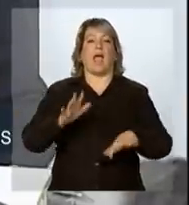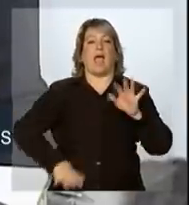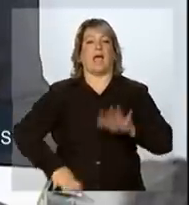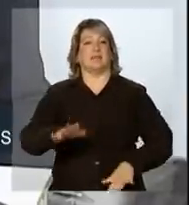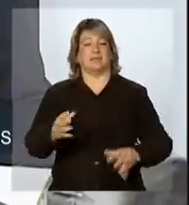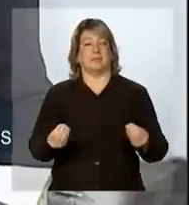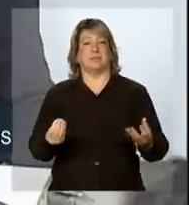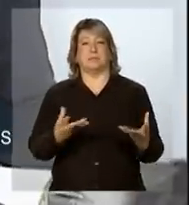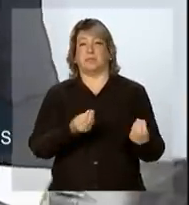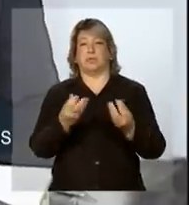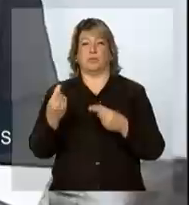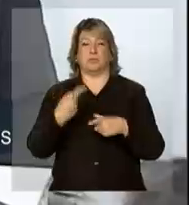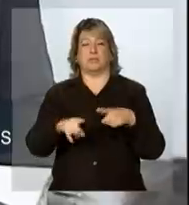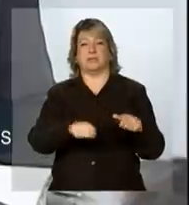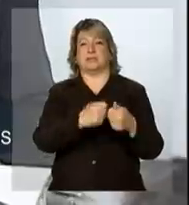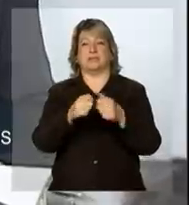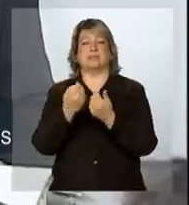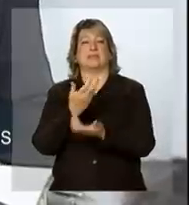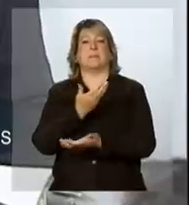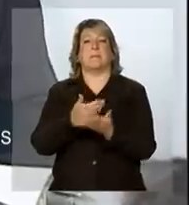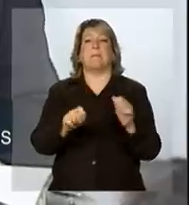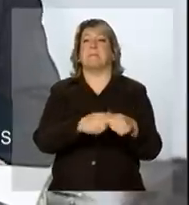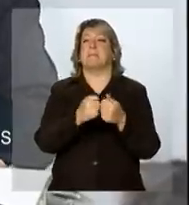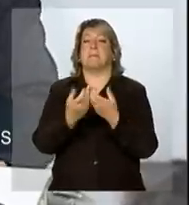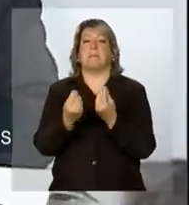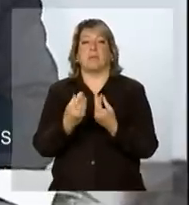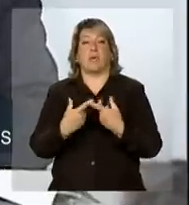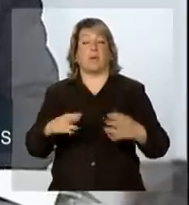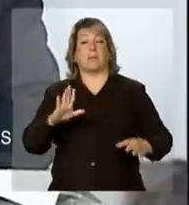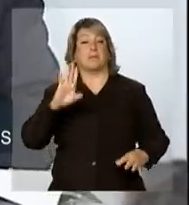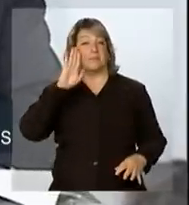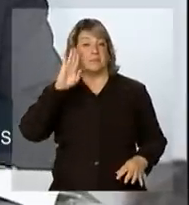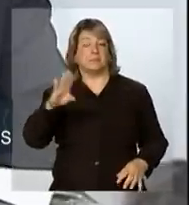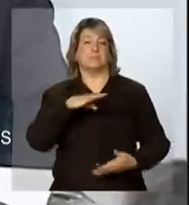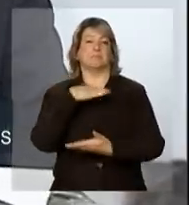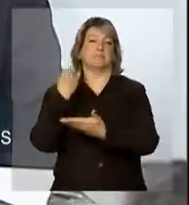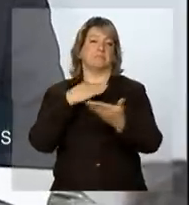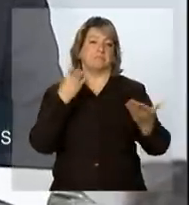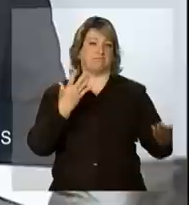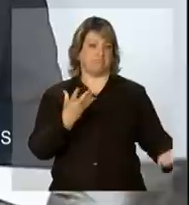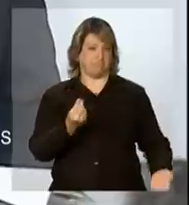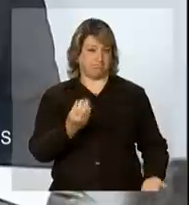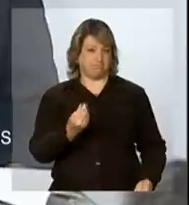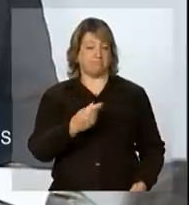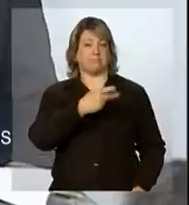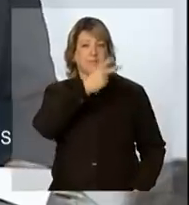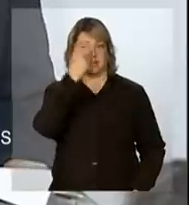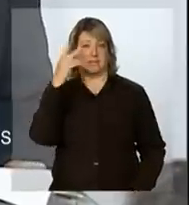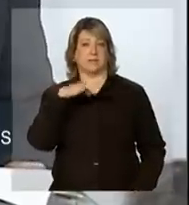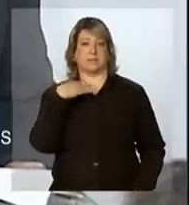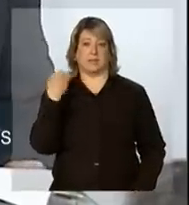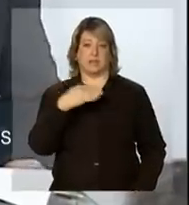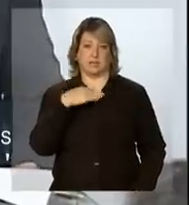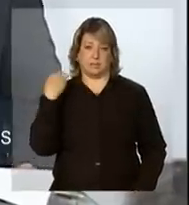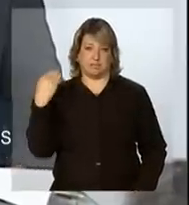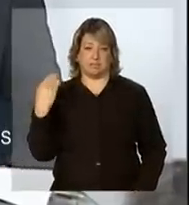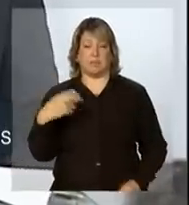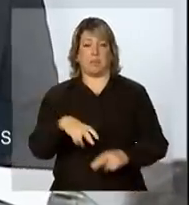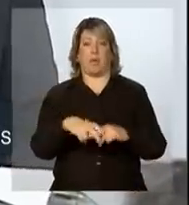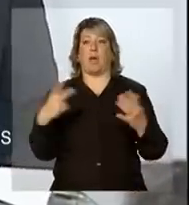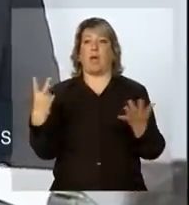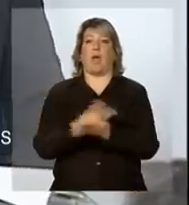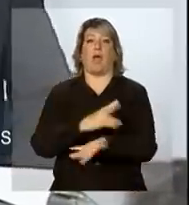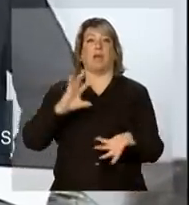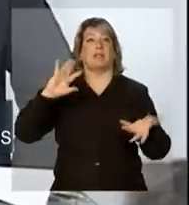e enormes prejuízos materiais, mas, sobretudo, ceifado vidas humanas quando das suas ocorrências.